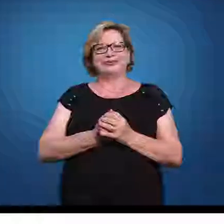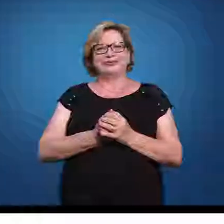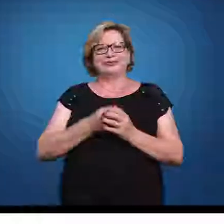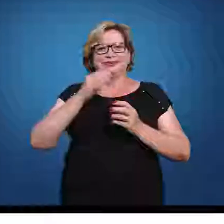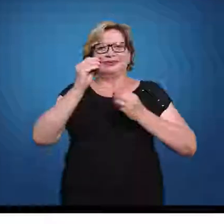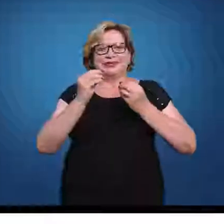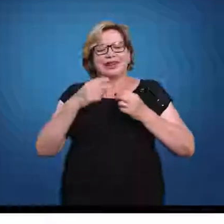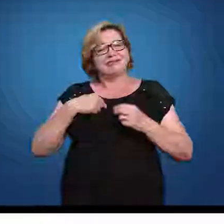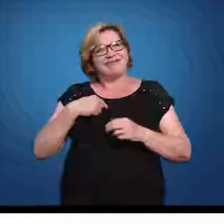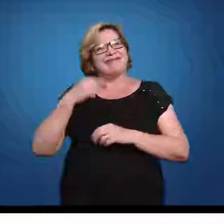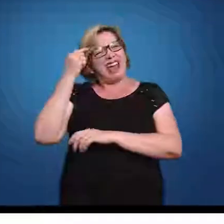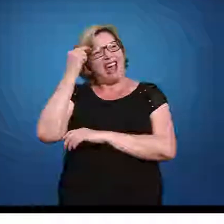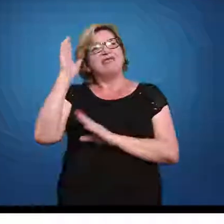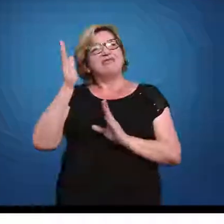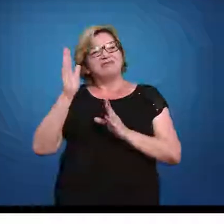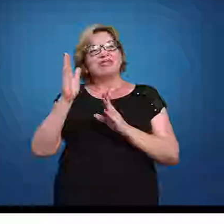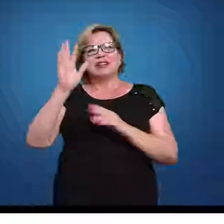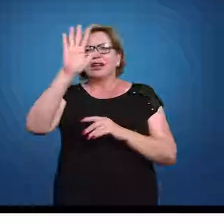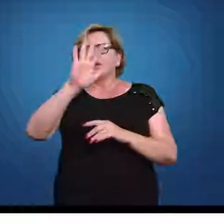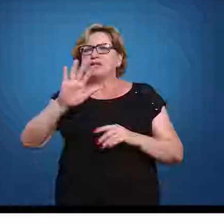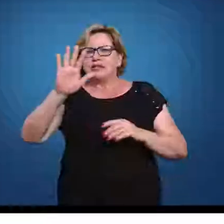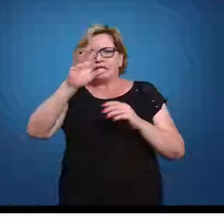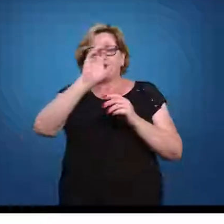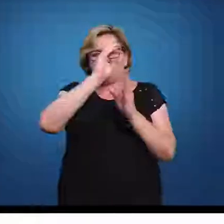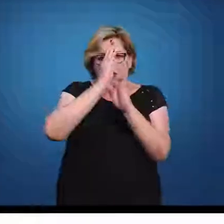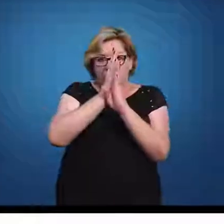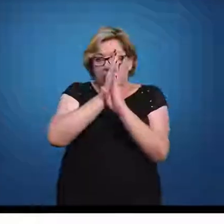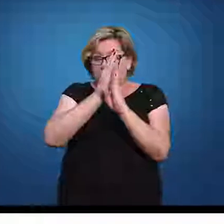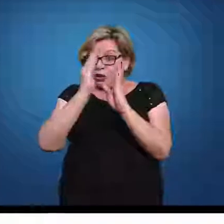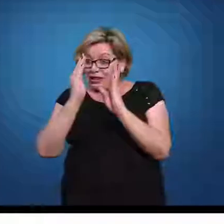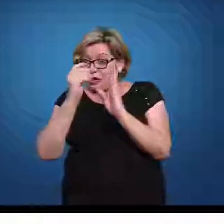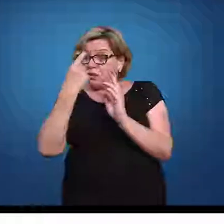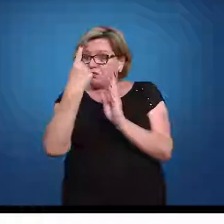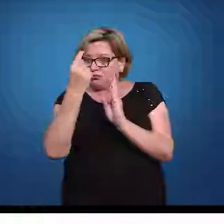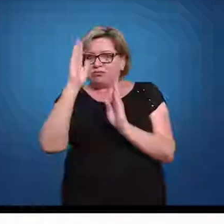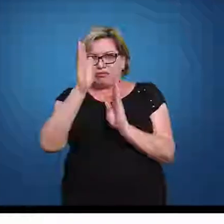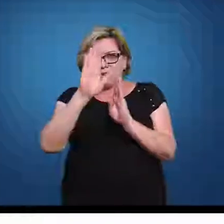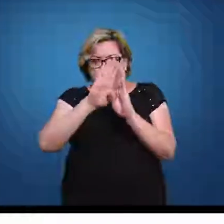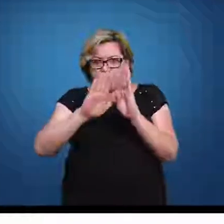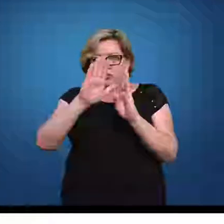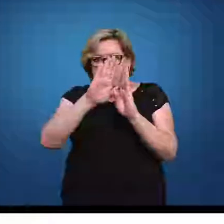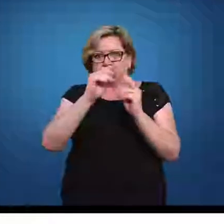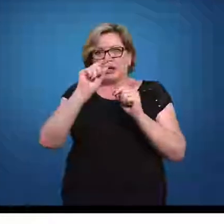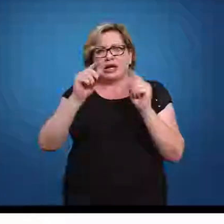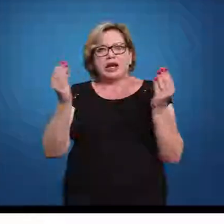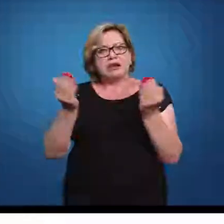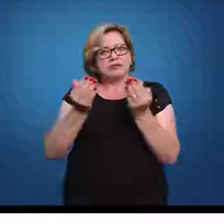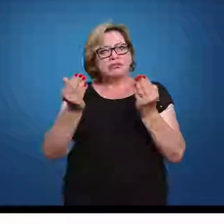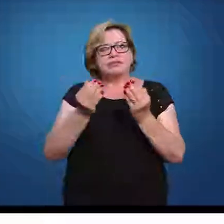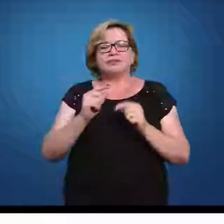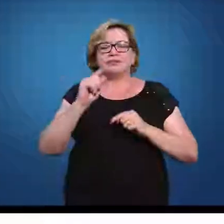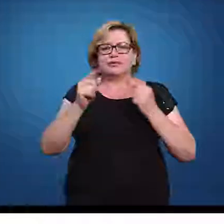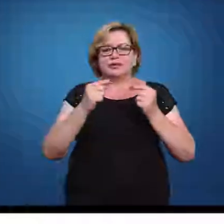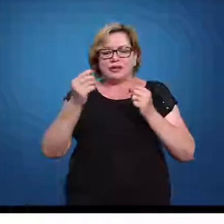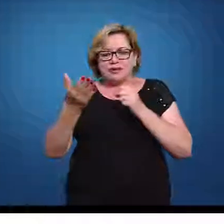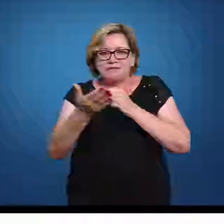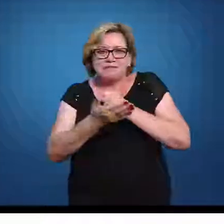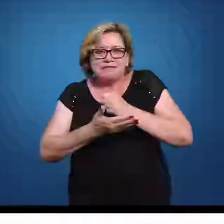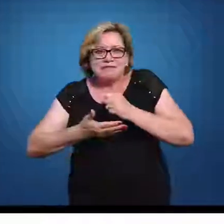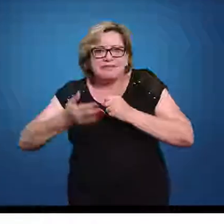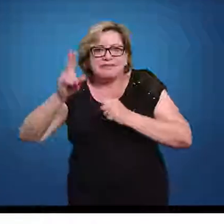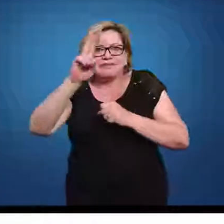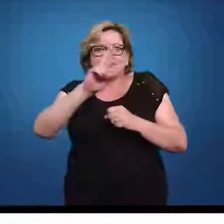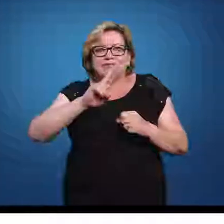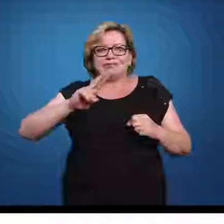Aí você vai falar assim, tá, mas eu já sei a área entre 0 e 1 grau. Aqui, você vai usar a ideia básica.